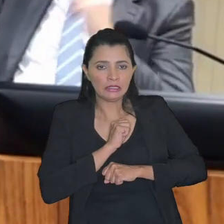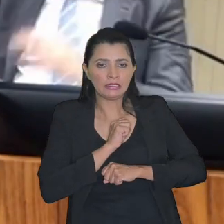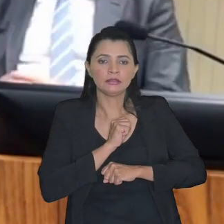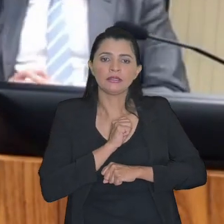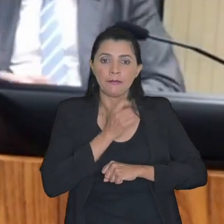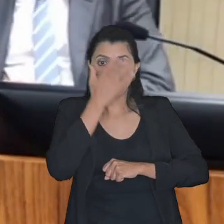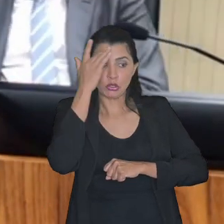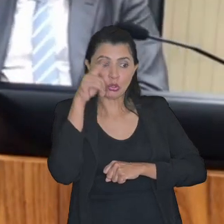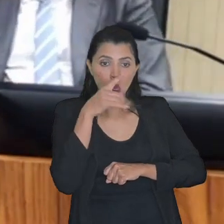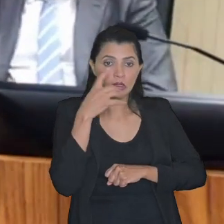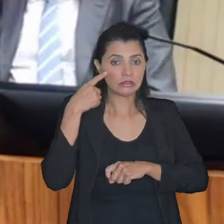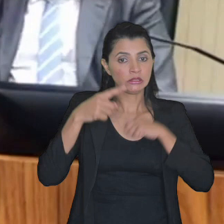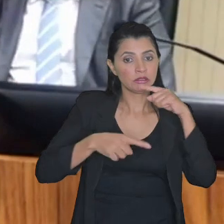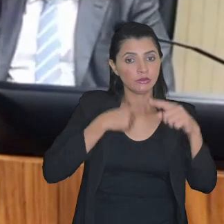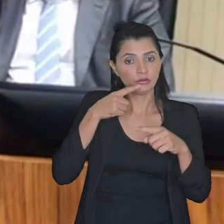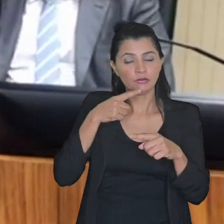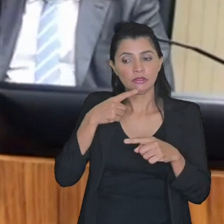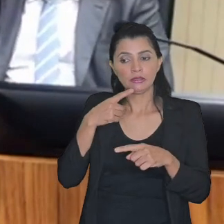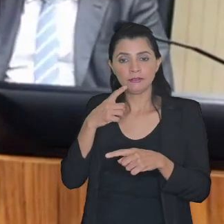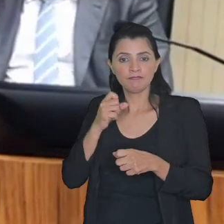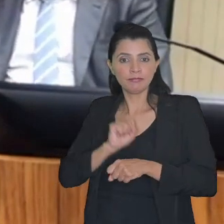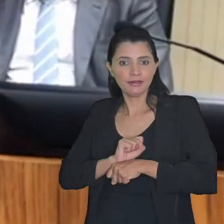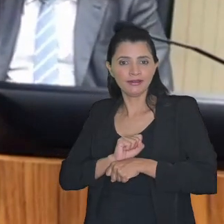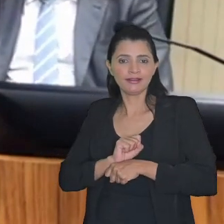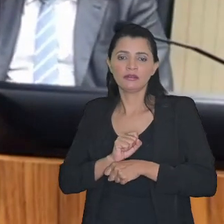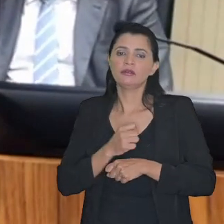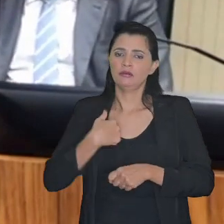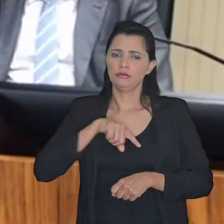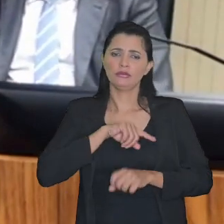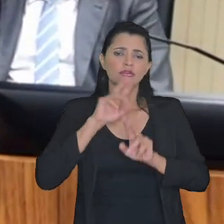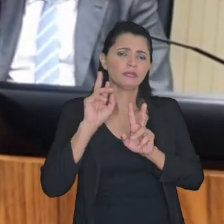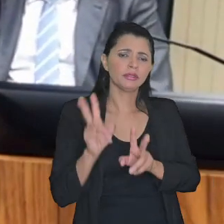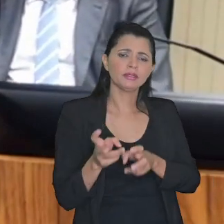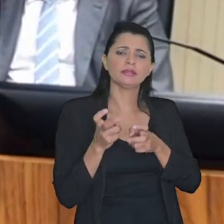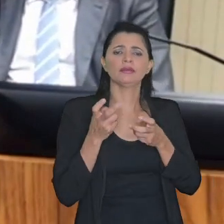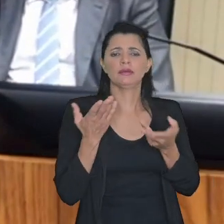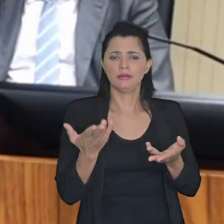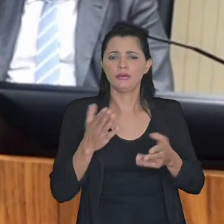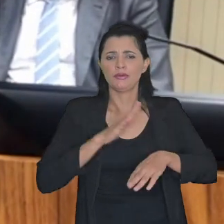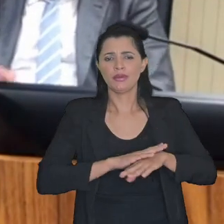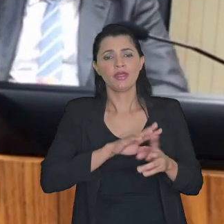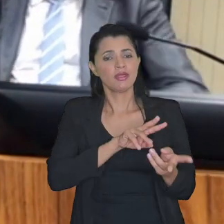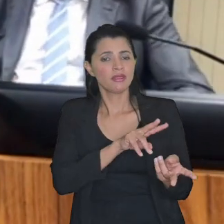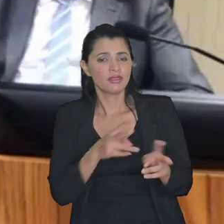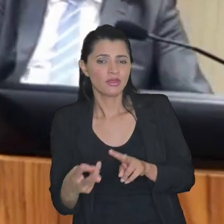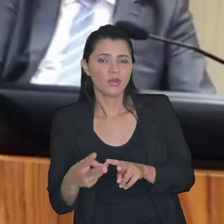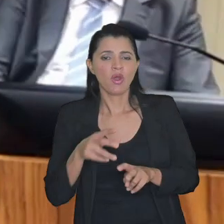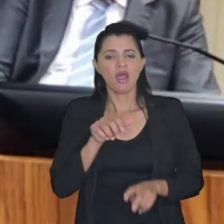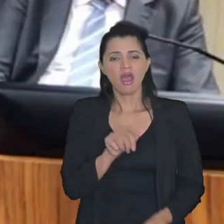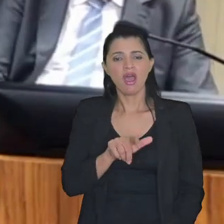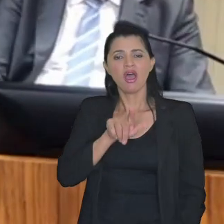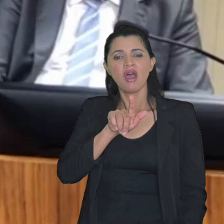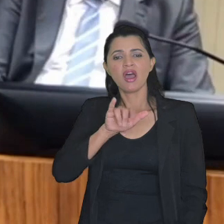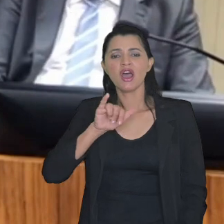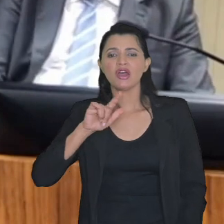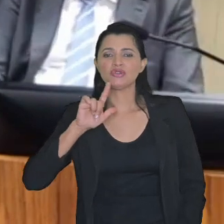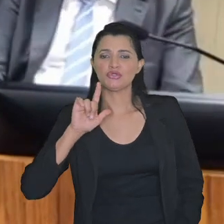e isso nós percebemos claramente na transação do ágio